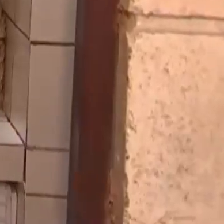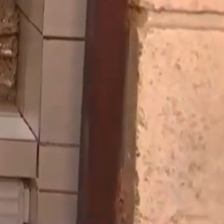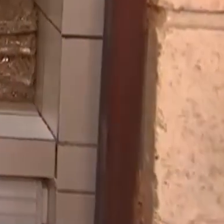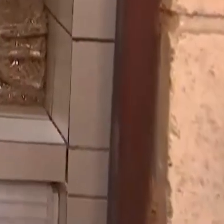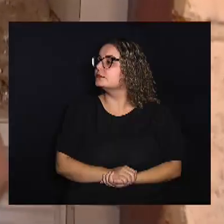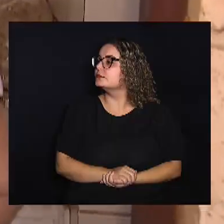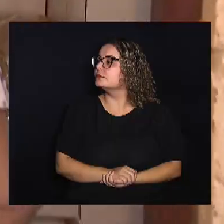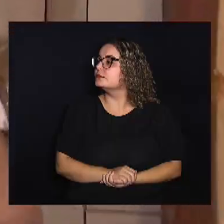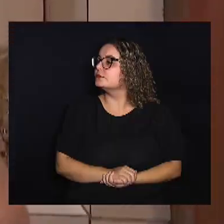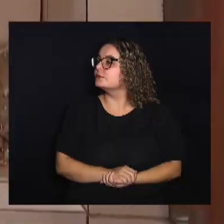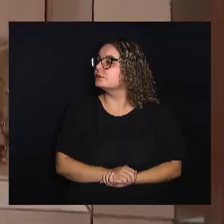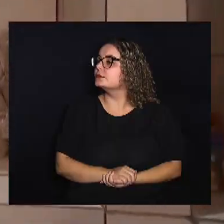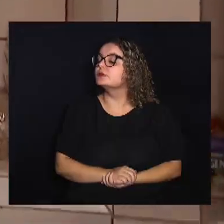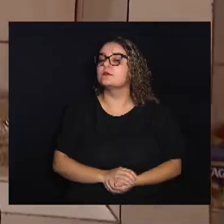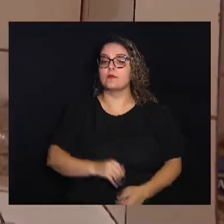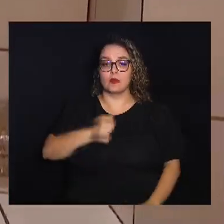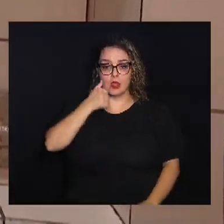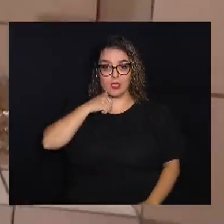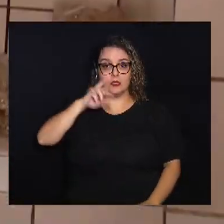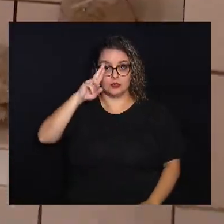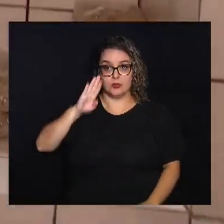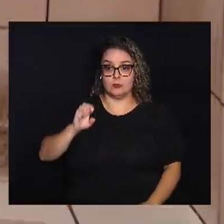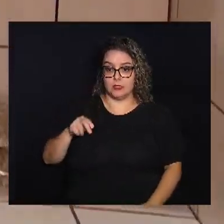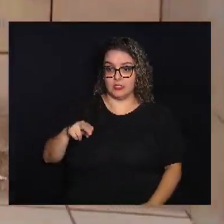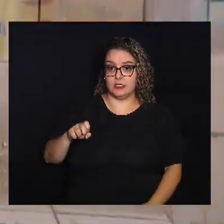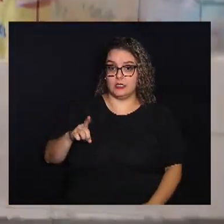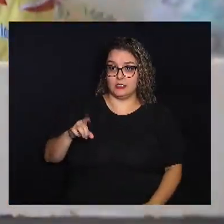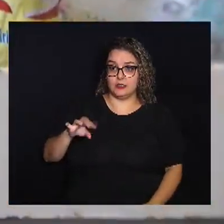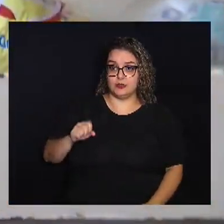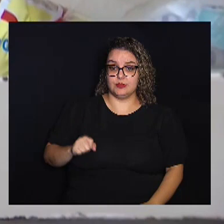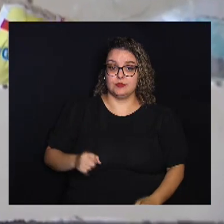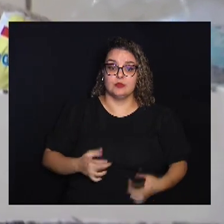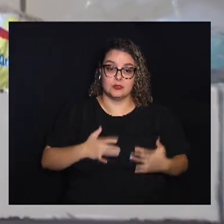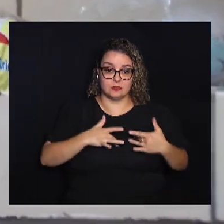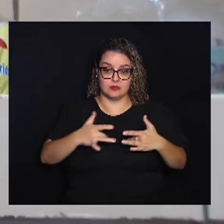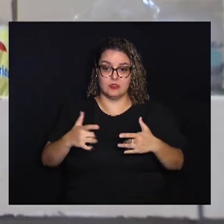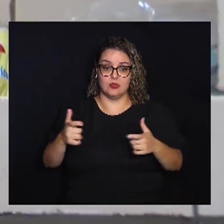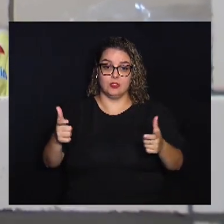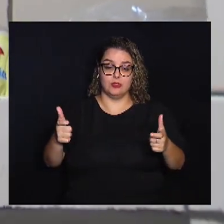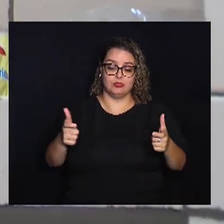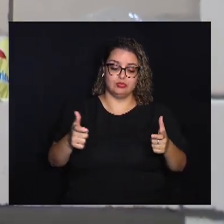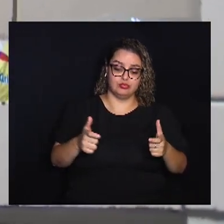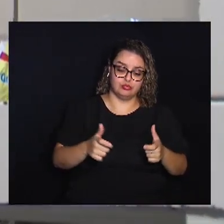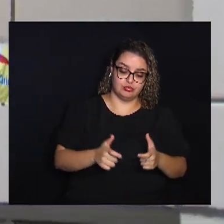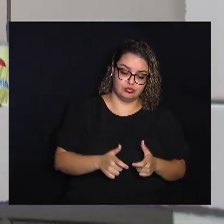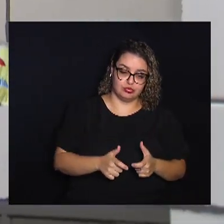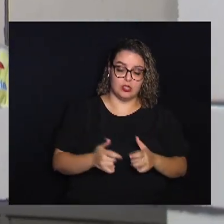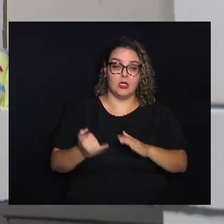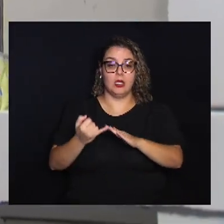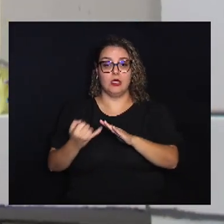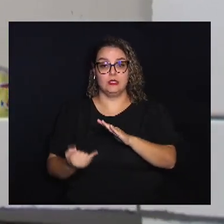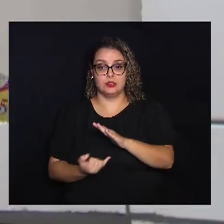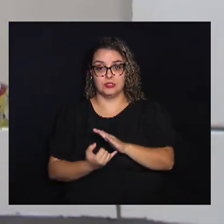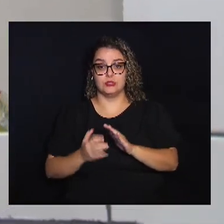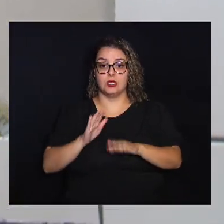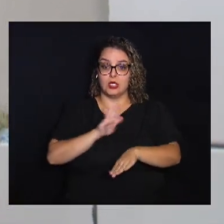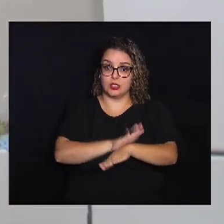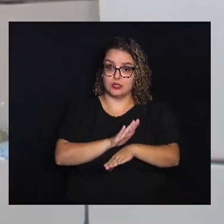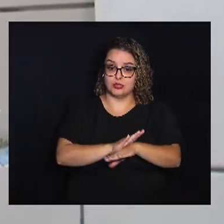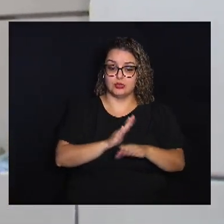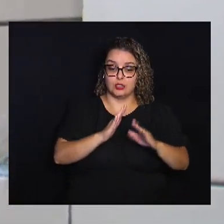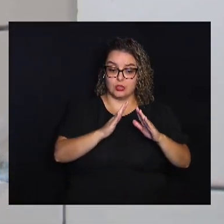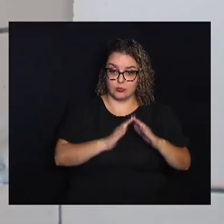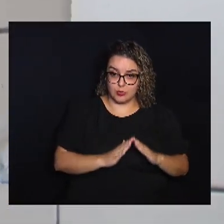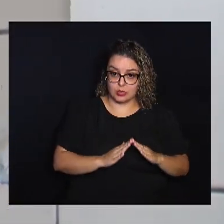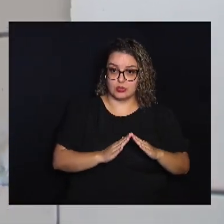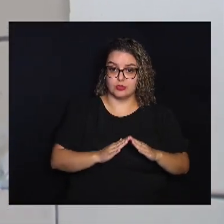A dona Benedita viu as doações despencarem A entidade ajuda moradores em situação de rua E